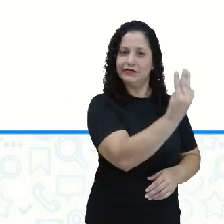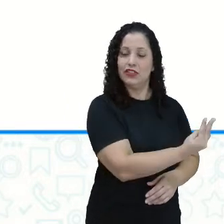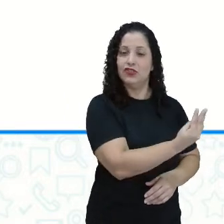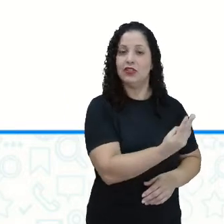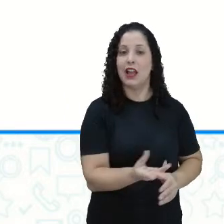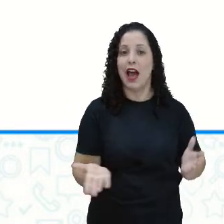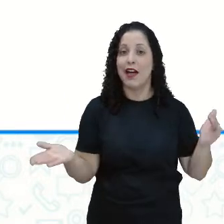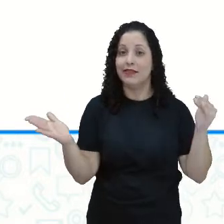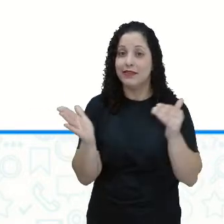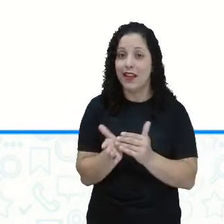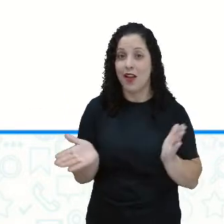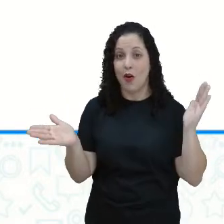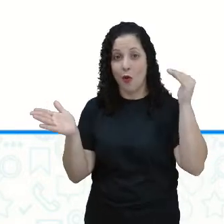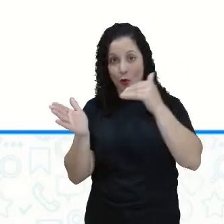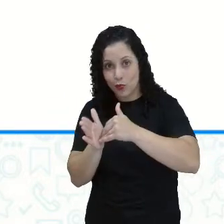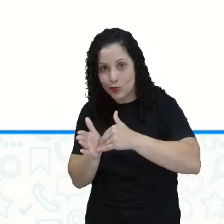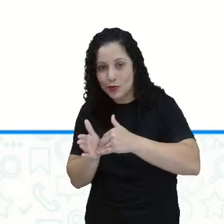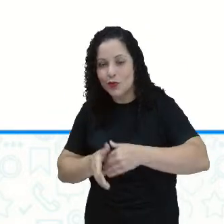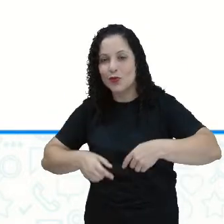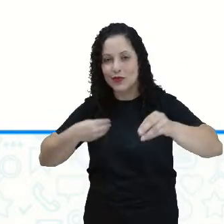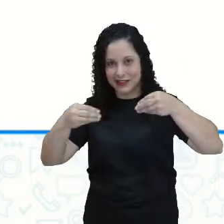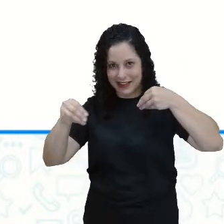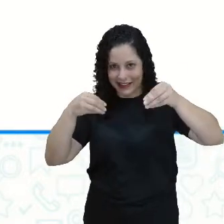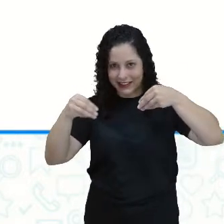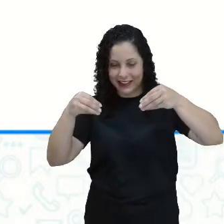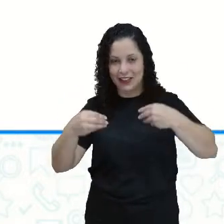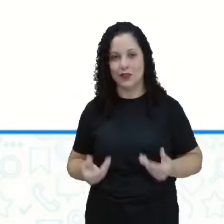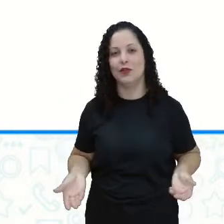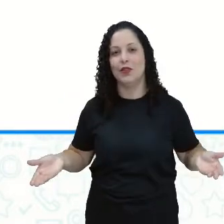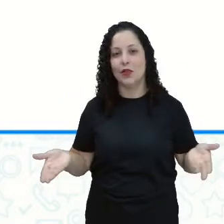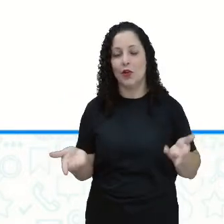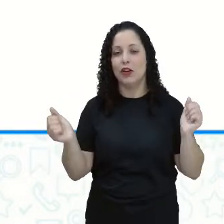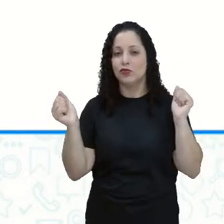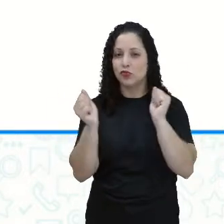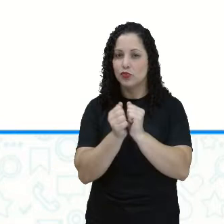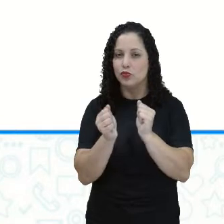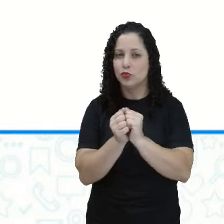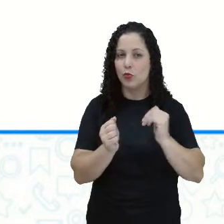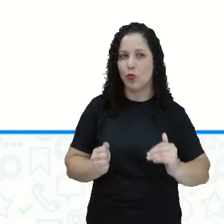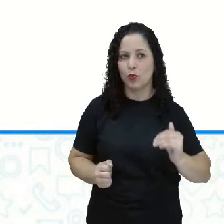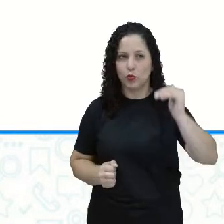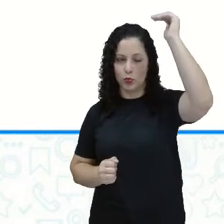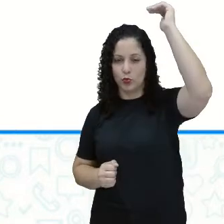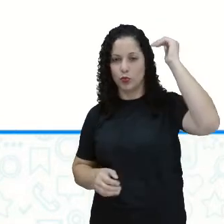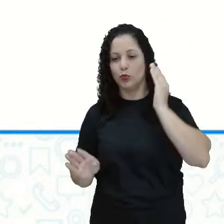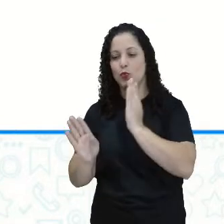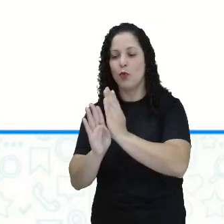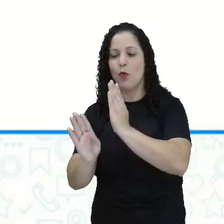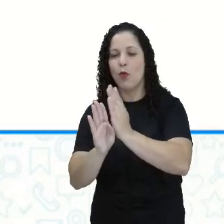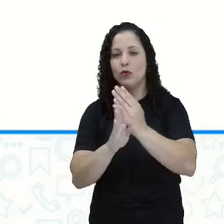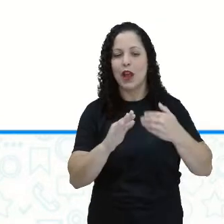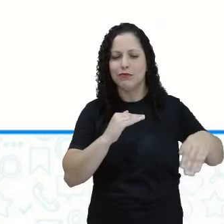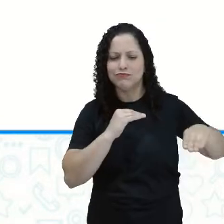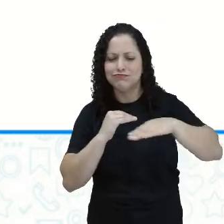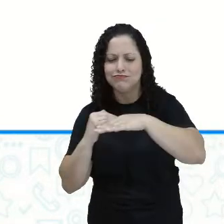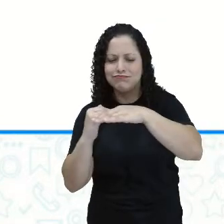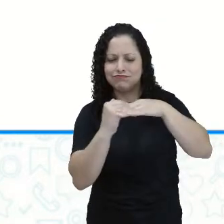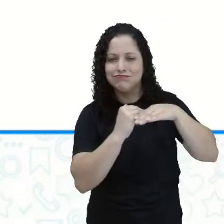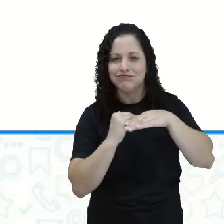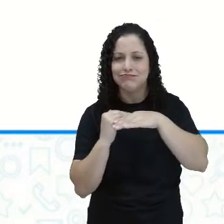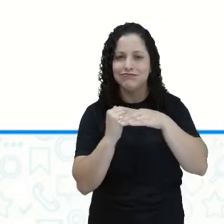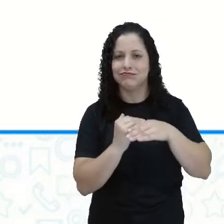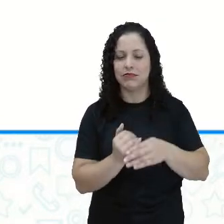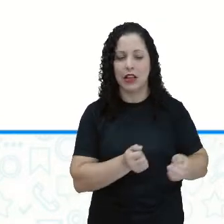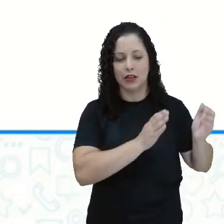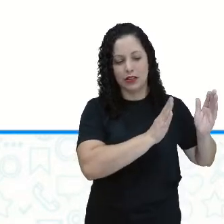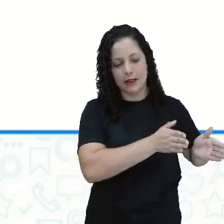saquinho. Com a ajuda, agora o desafio, tá? Com a ajuda de um adulto, descubra o padrão de repetição e escreva em seu